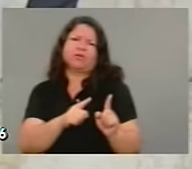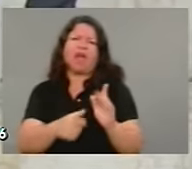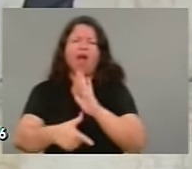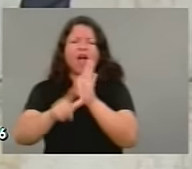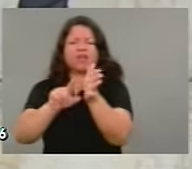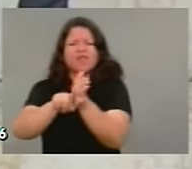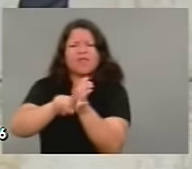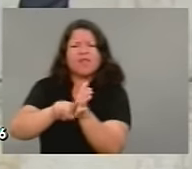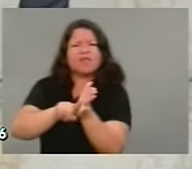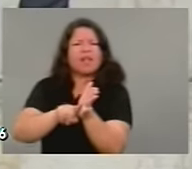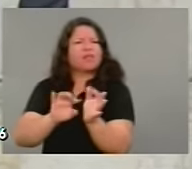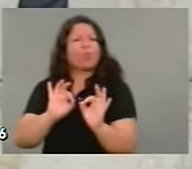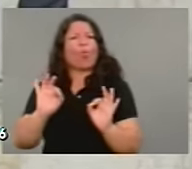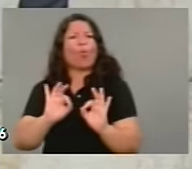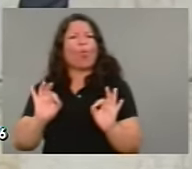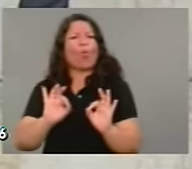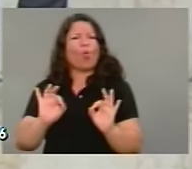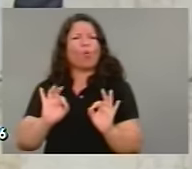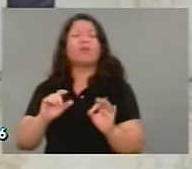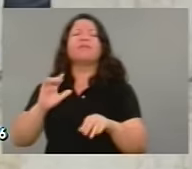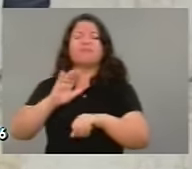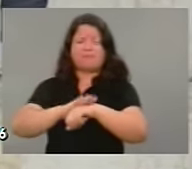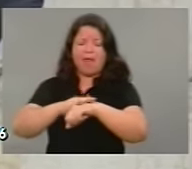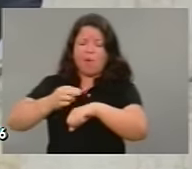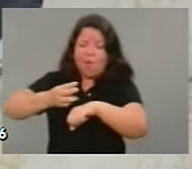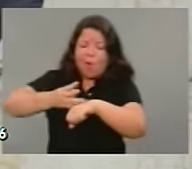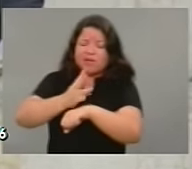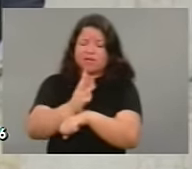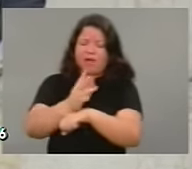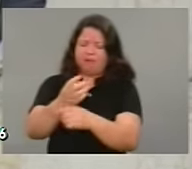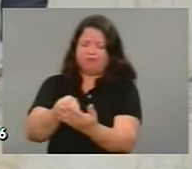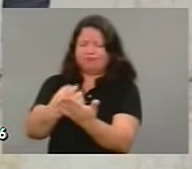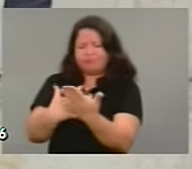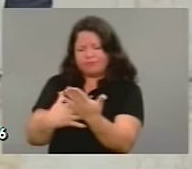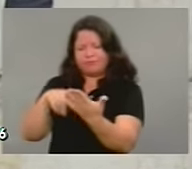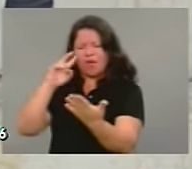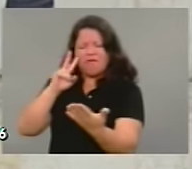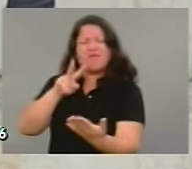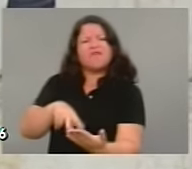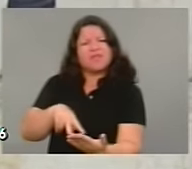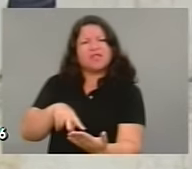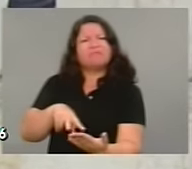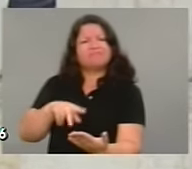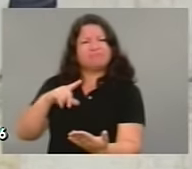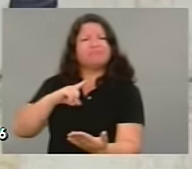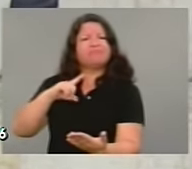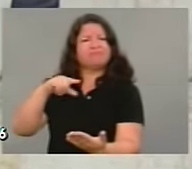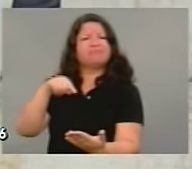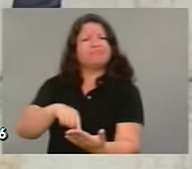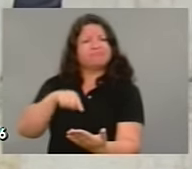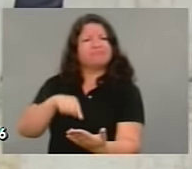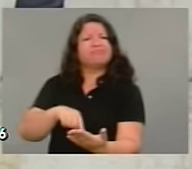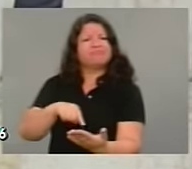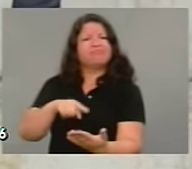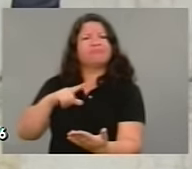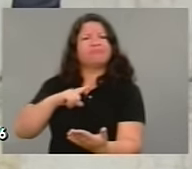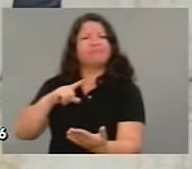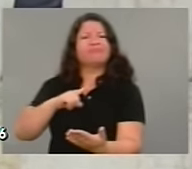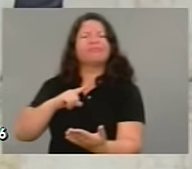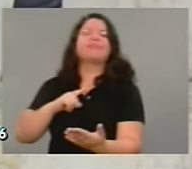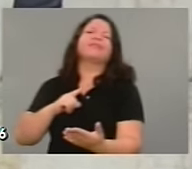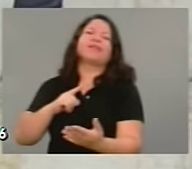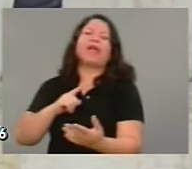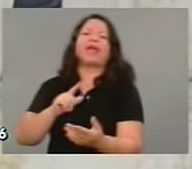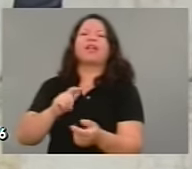através do próprio WhatsApp essa mensagem, a mensagem no qual um print de uma matéria